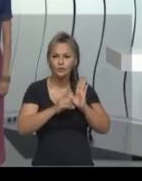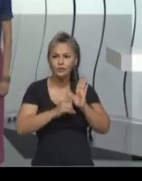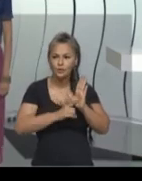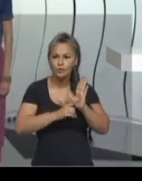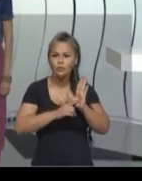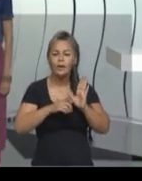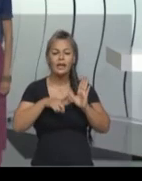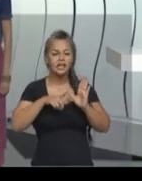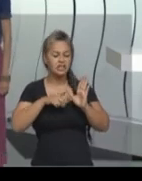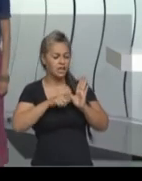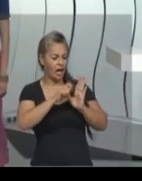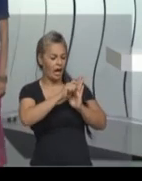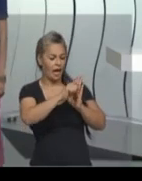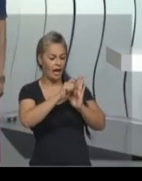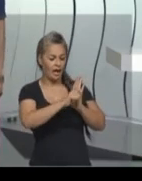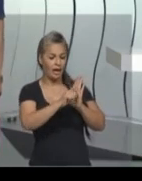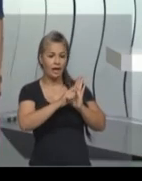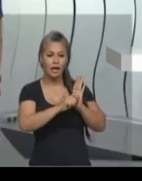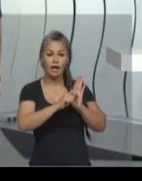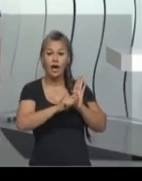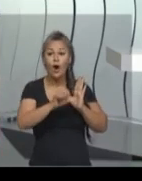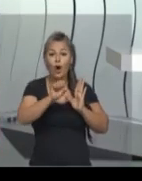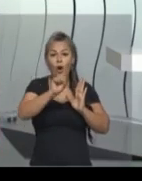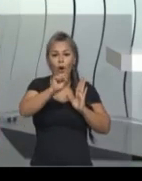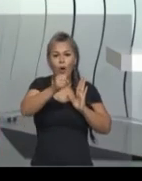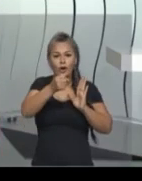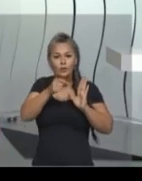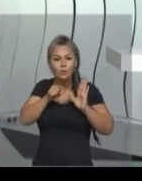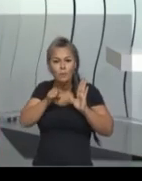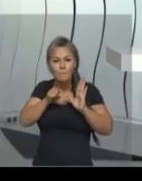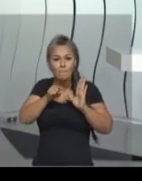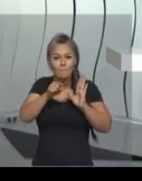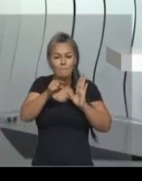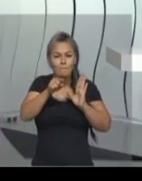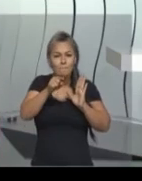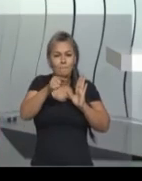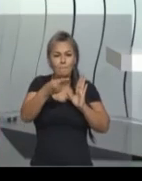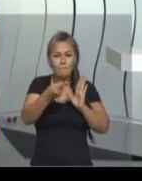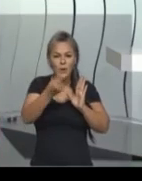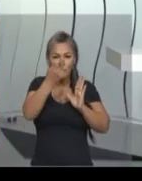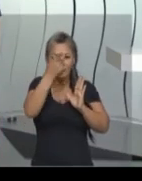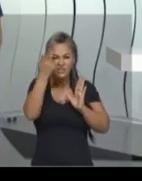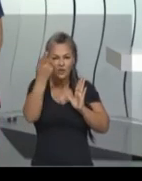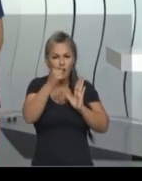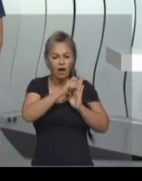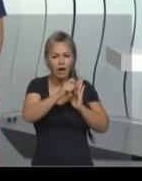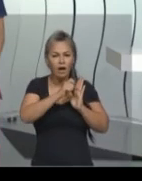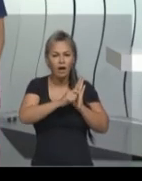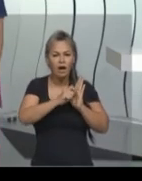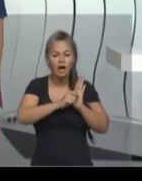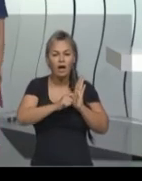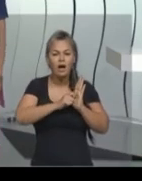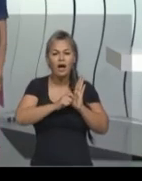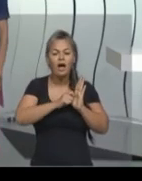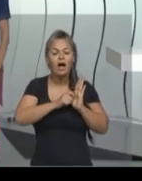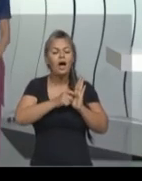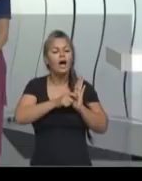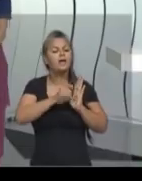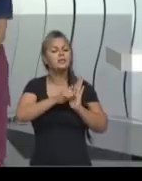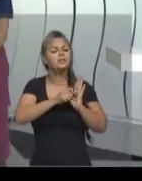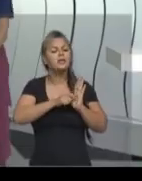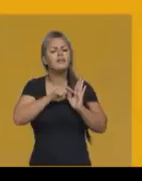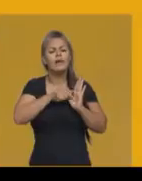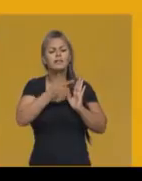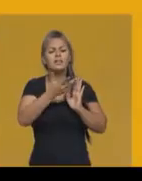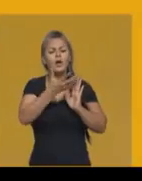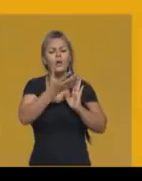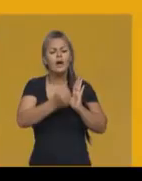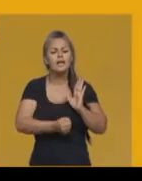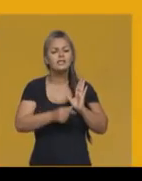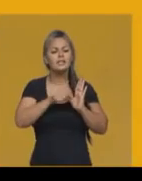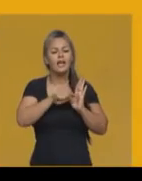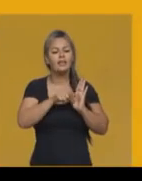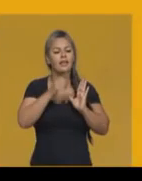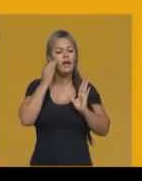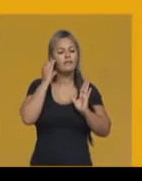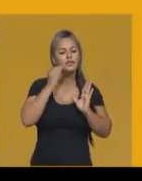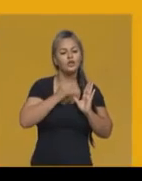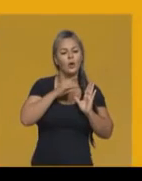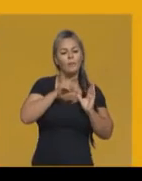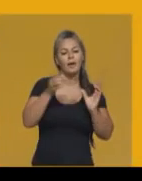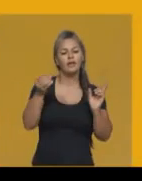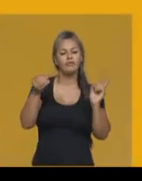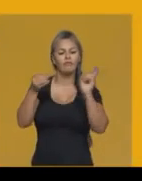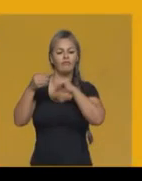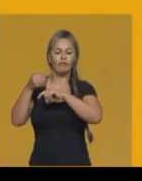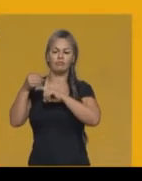assinaturas pedindo a Dom Pedro que não voltasse para Portugal. Ao receber esse